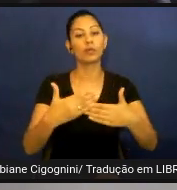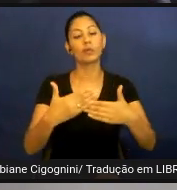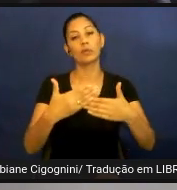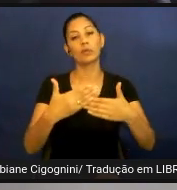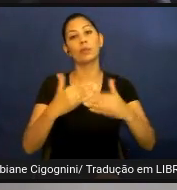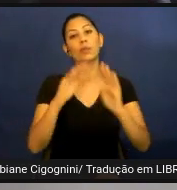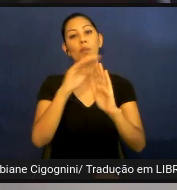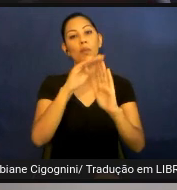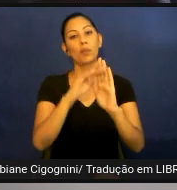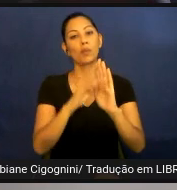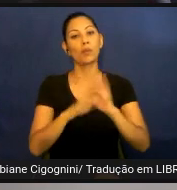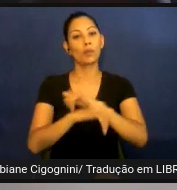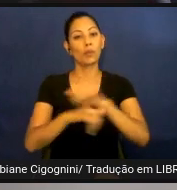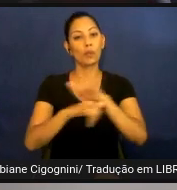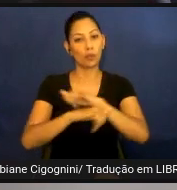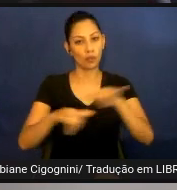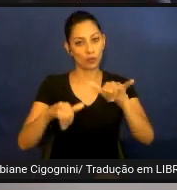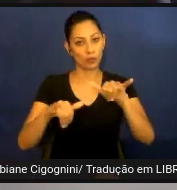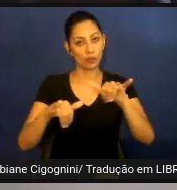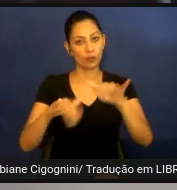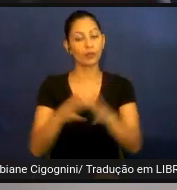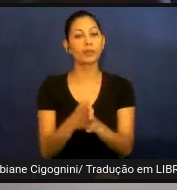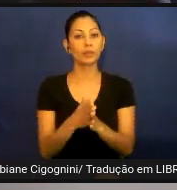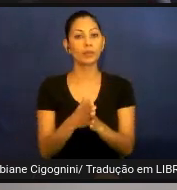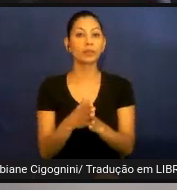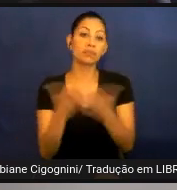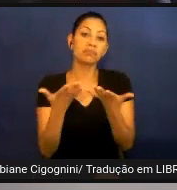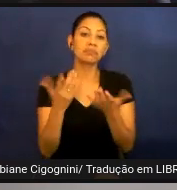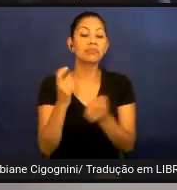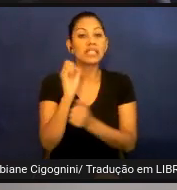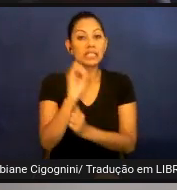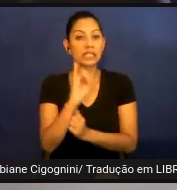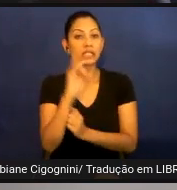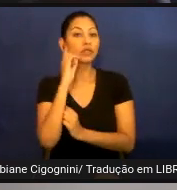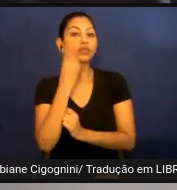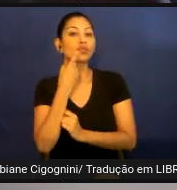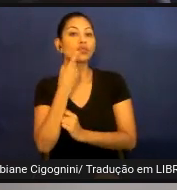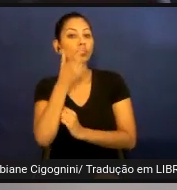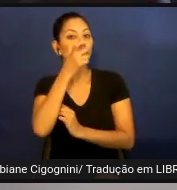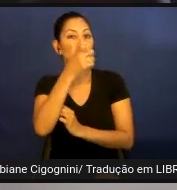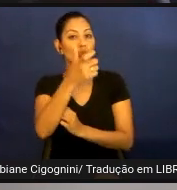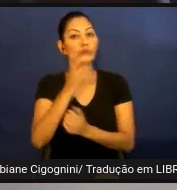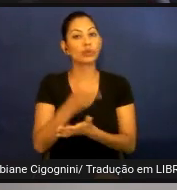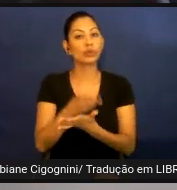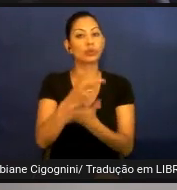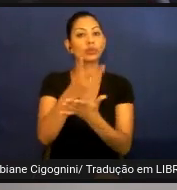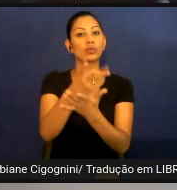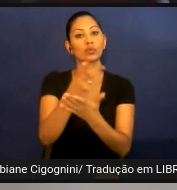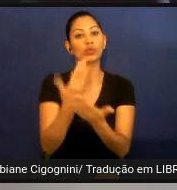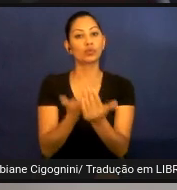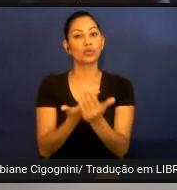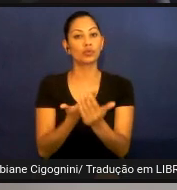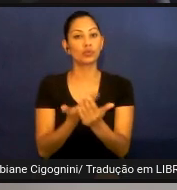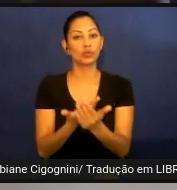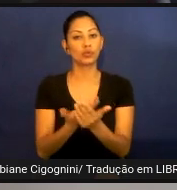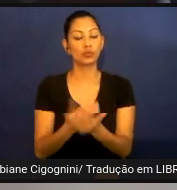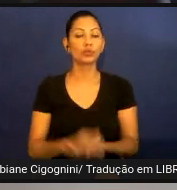os surdos tenham interesse em dar continuidade nos seus estudos